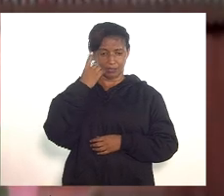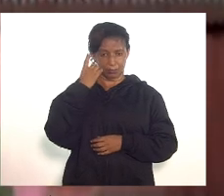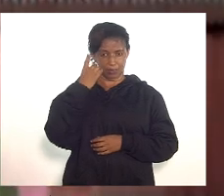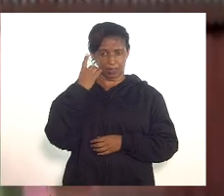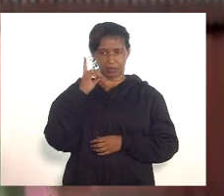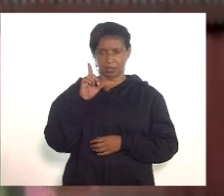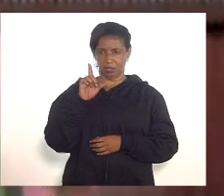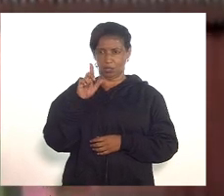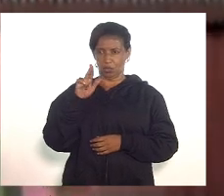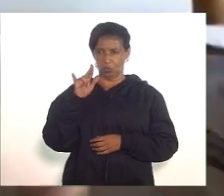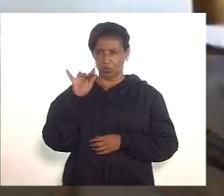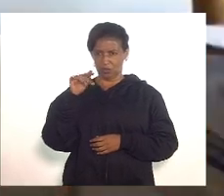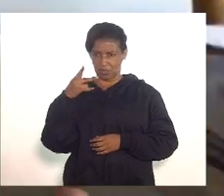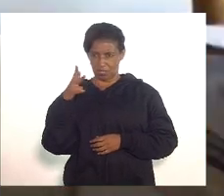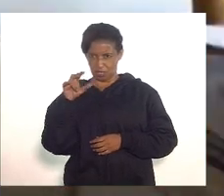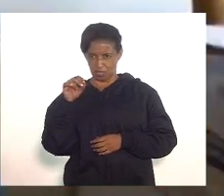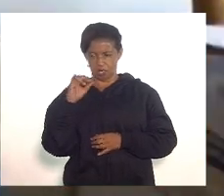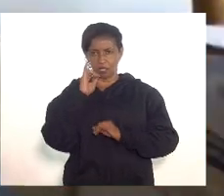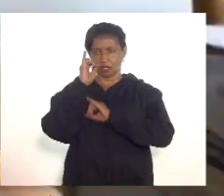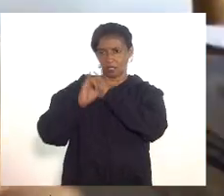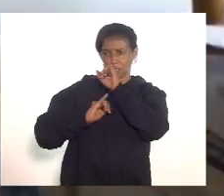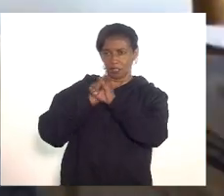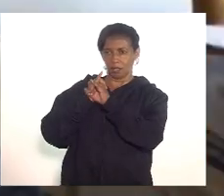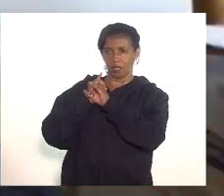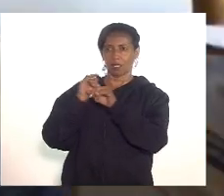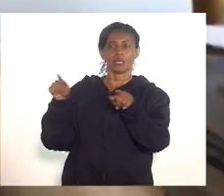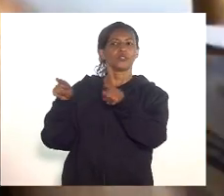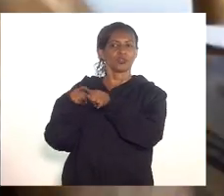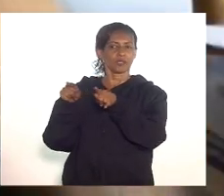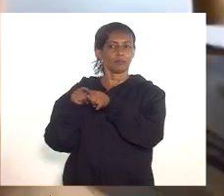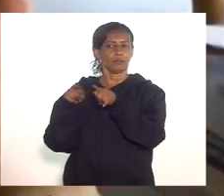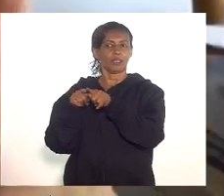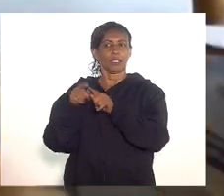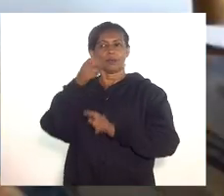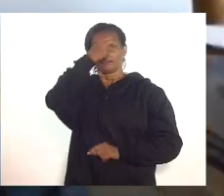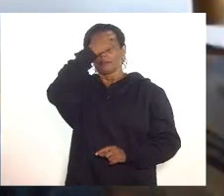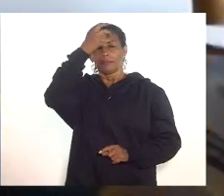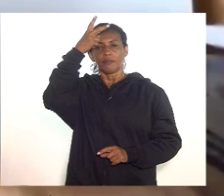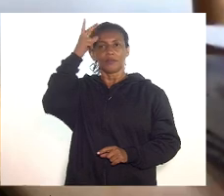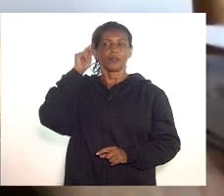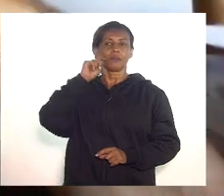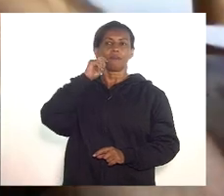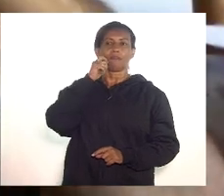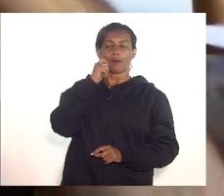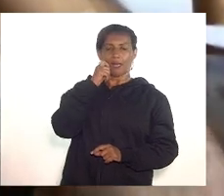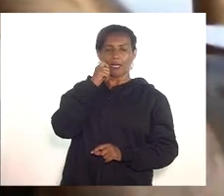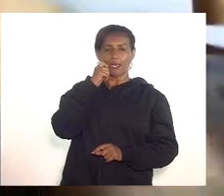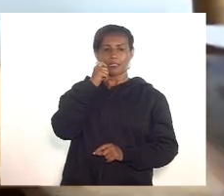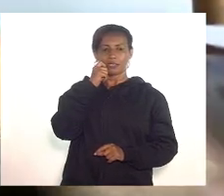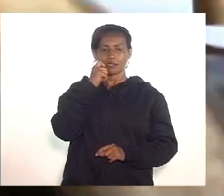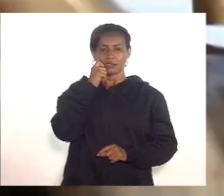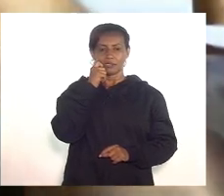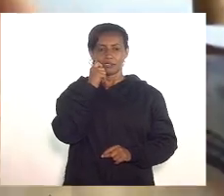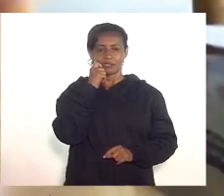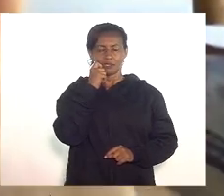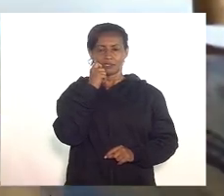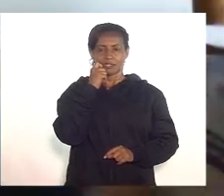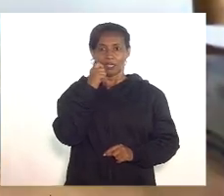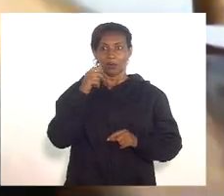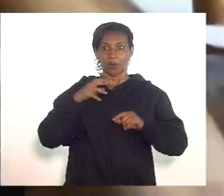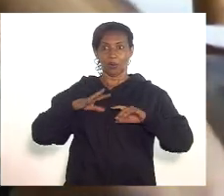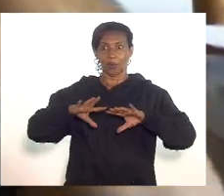aqui na internet também que o prefeito Eduardo Paes foi acometido de covid